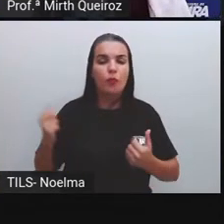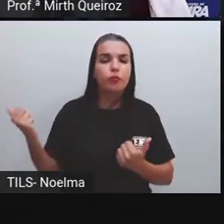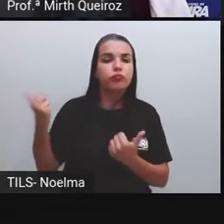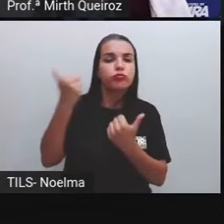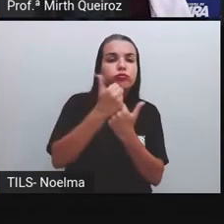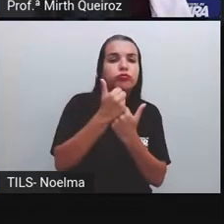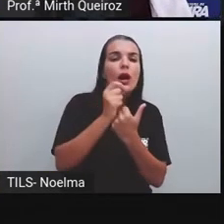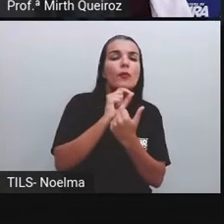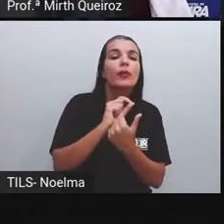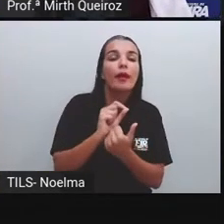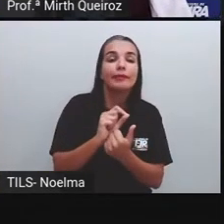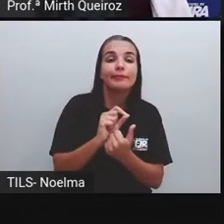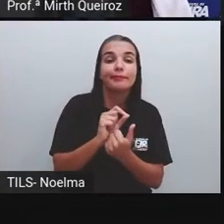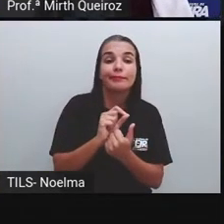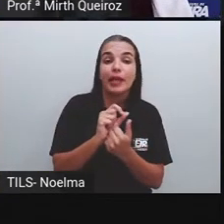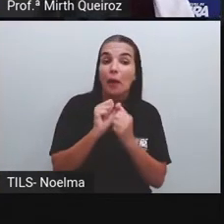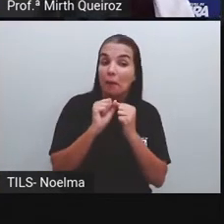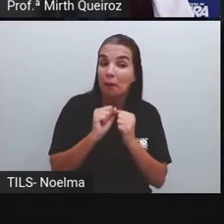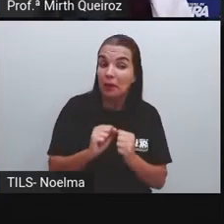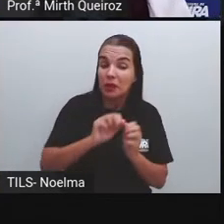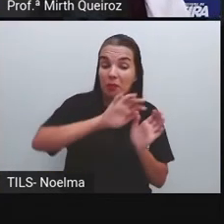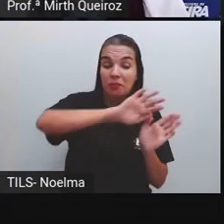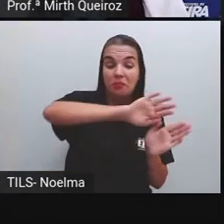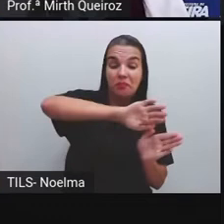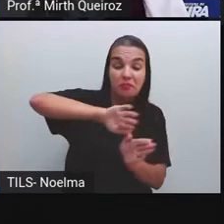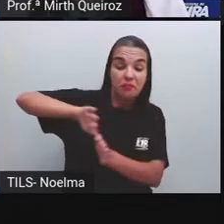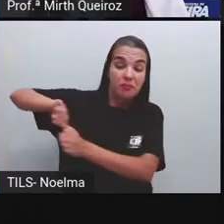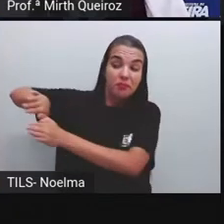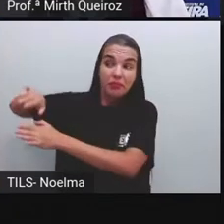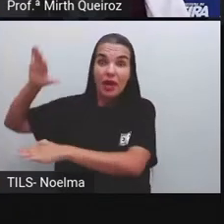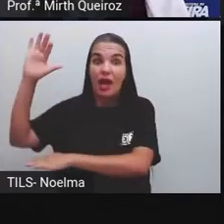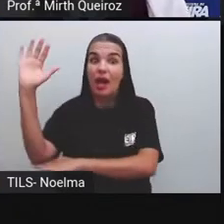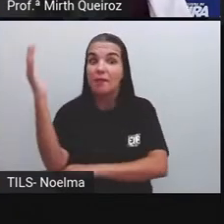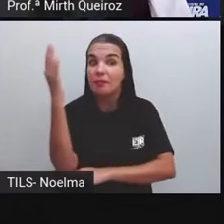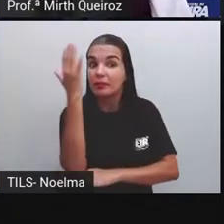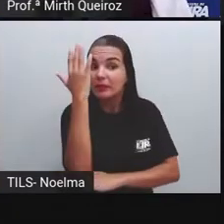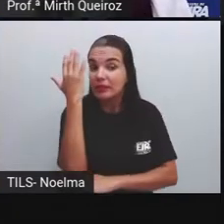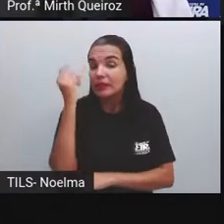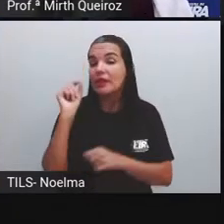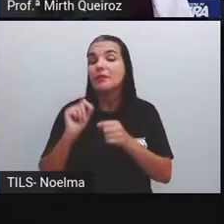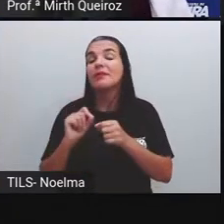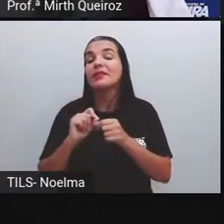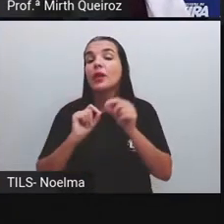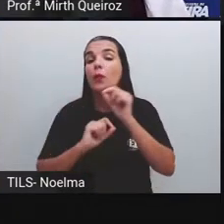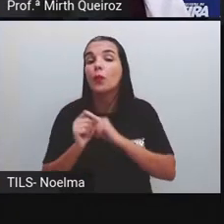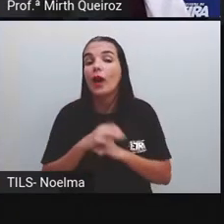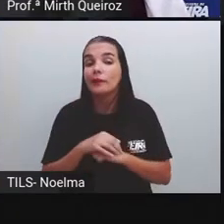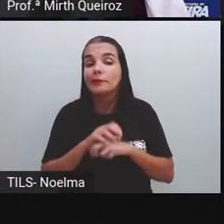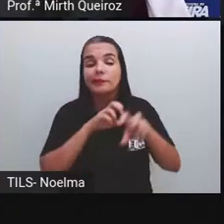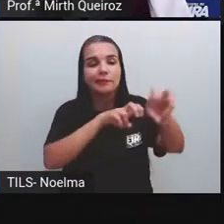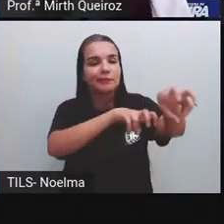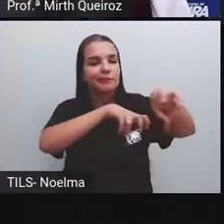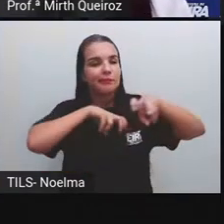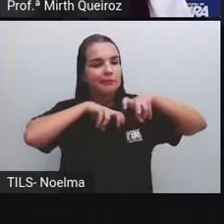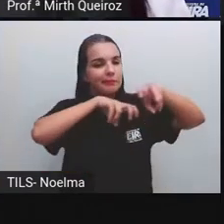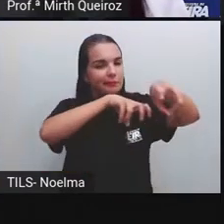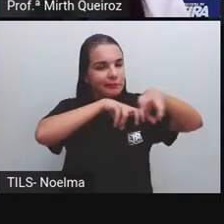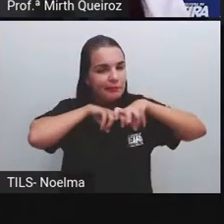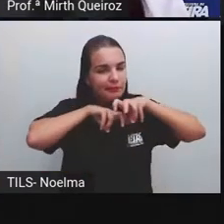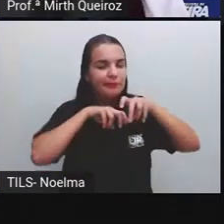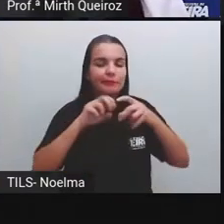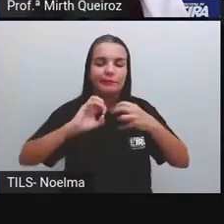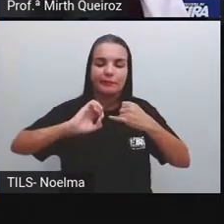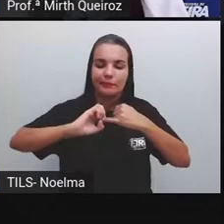plantações, né? Se retira uma vegetação nativa de um local para poder se plantar sódio, se plantar café,